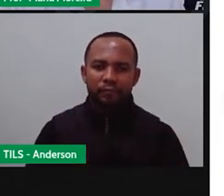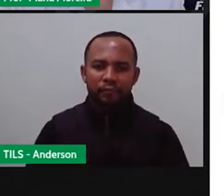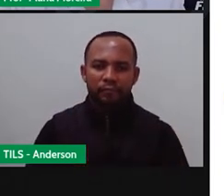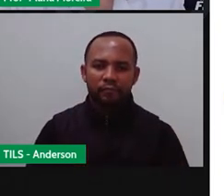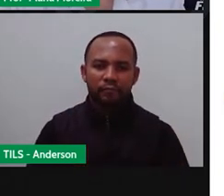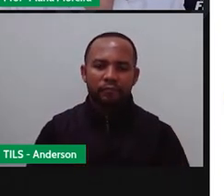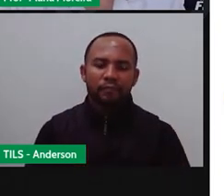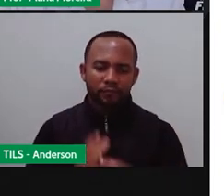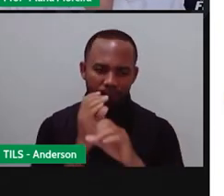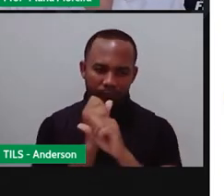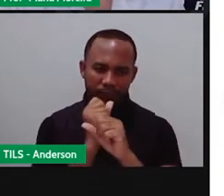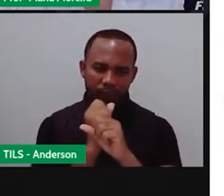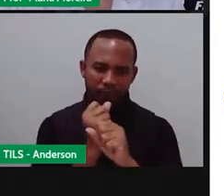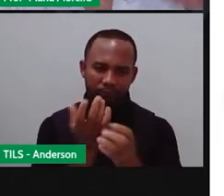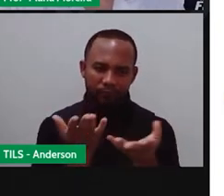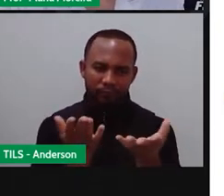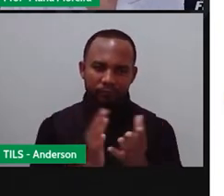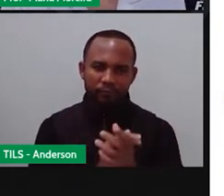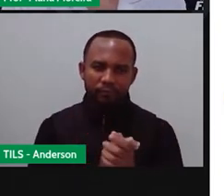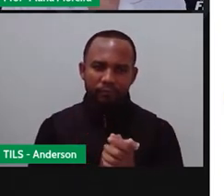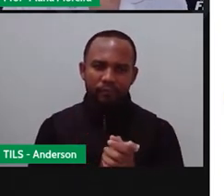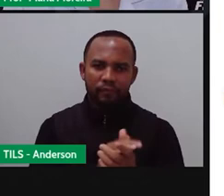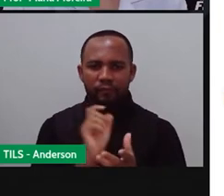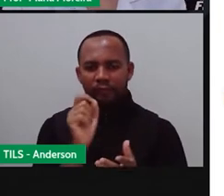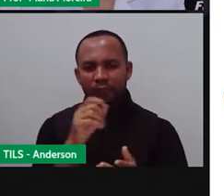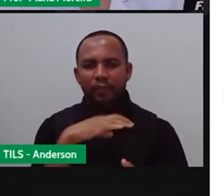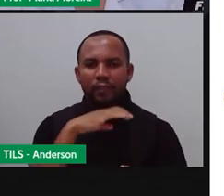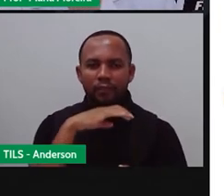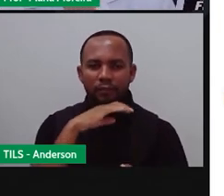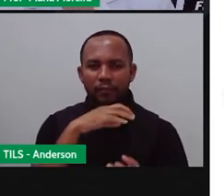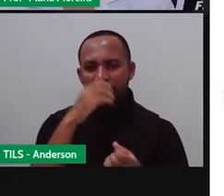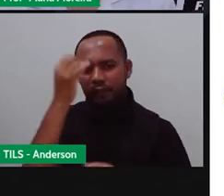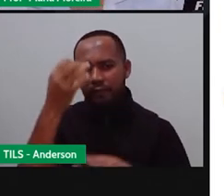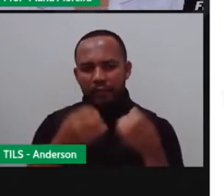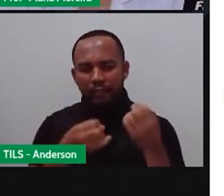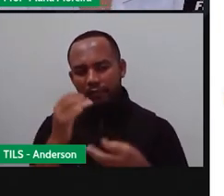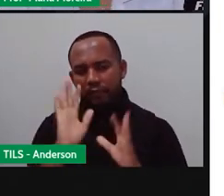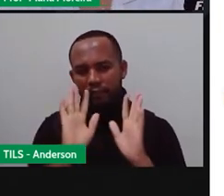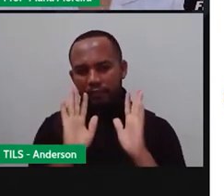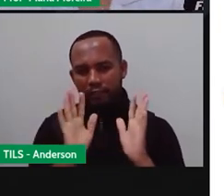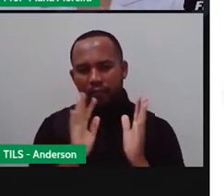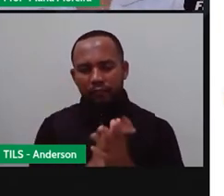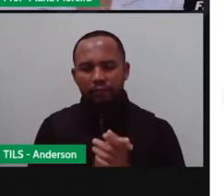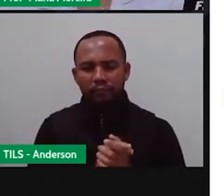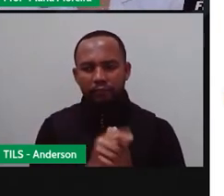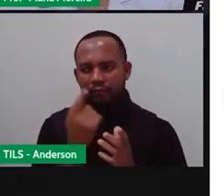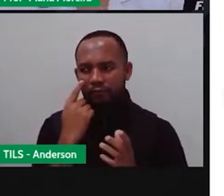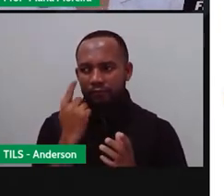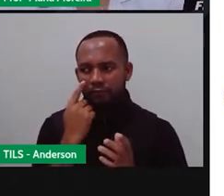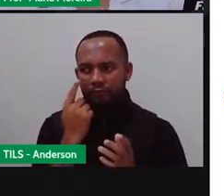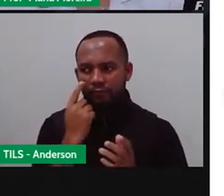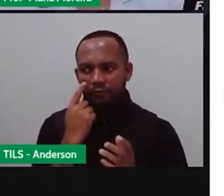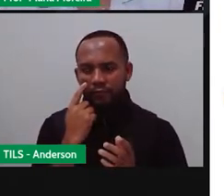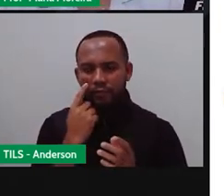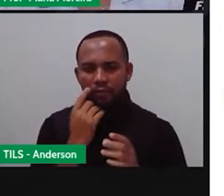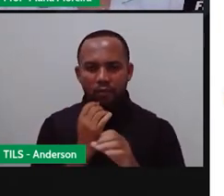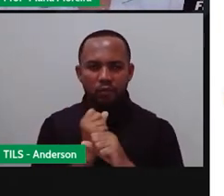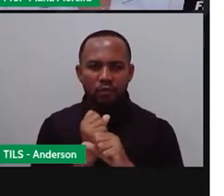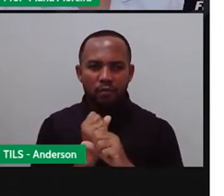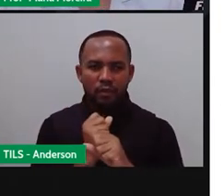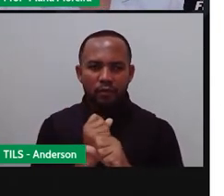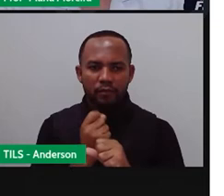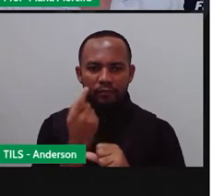Vamos calcular? Falamos aí sobre os animais, mas, né, vamos naquela parte gostosa dos cálculos agora.